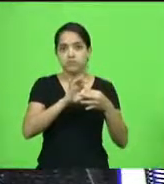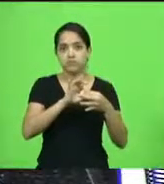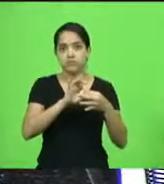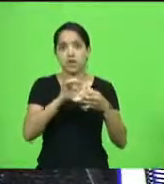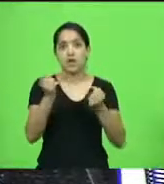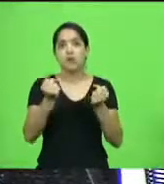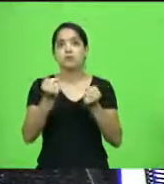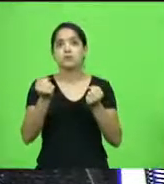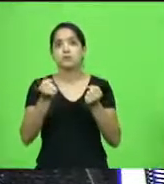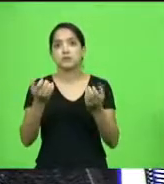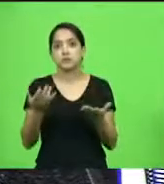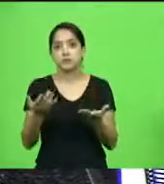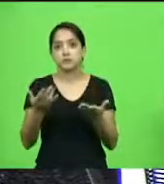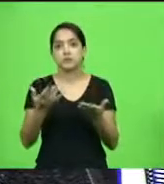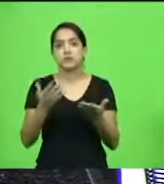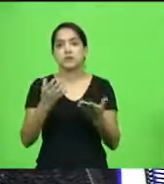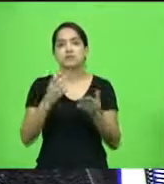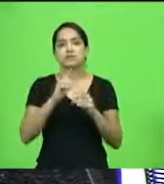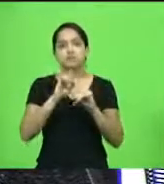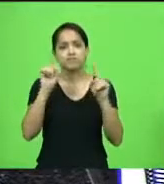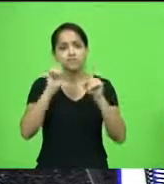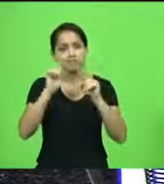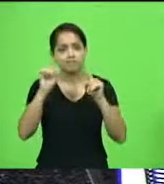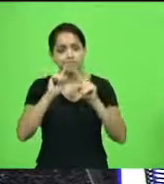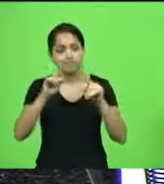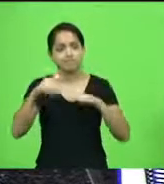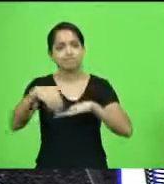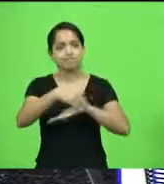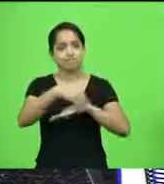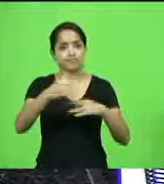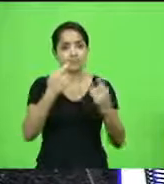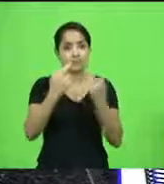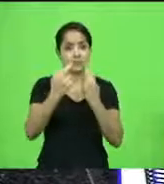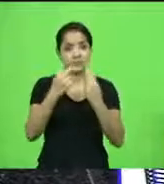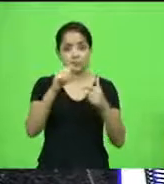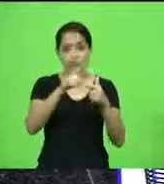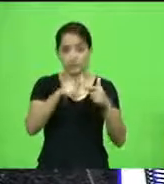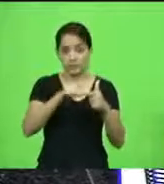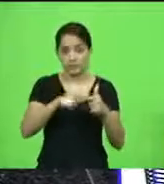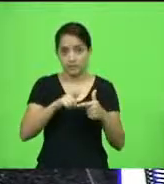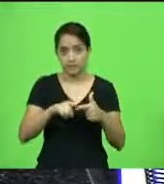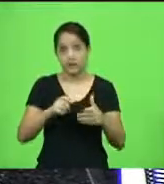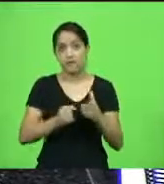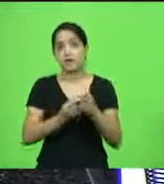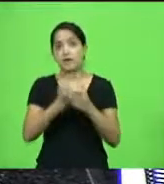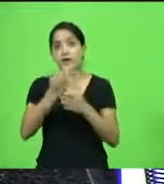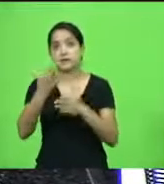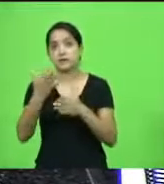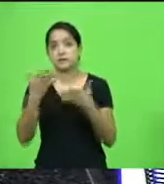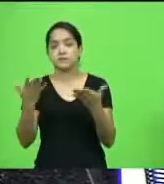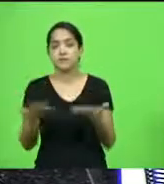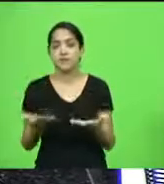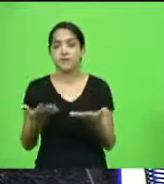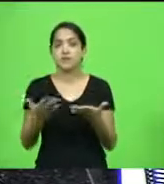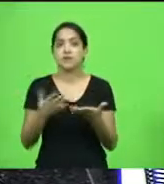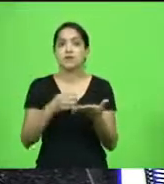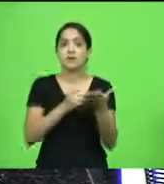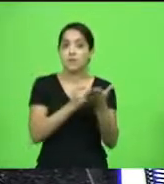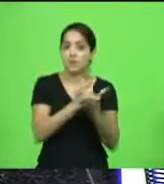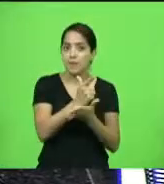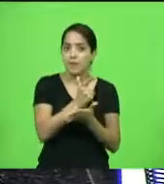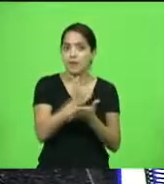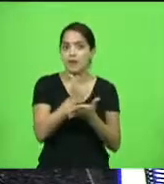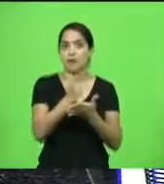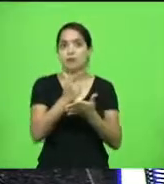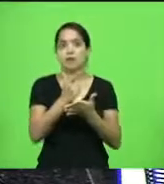várias vezes nós reclamamos aqui das condições das nossas rodovias e várias vezes também é levantado o valor que é pago pelo quilômetro